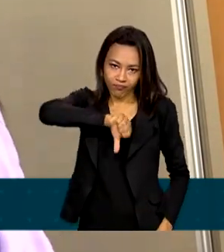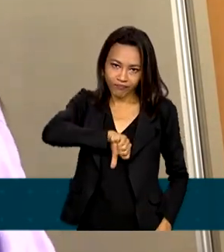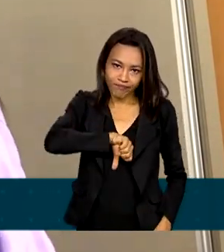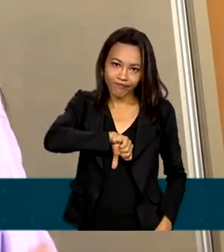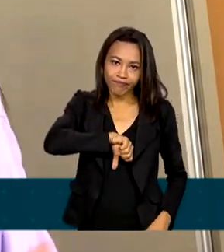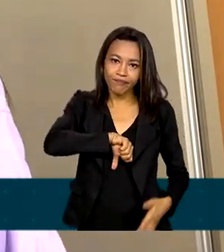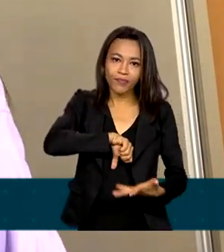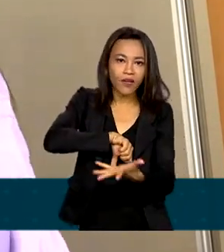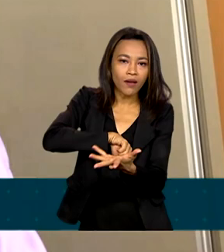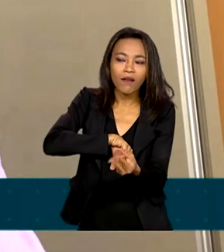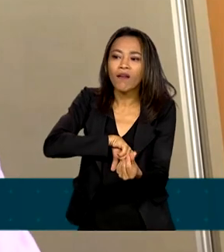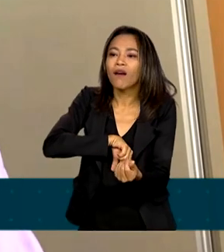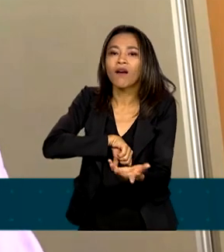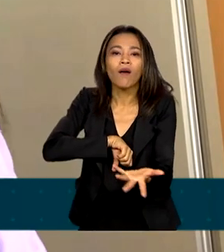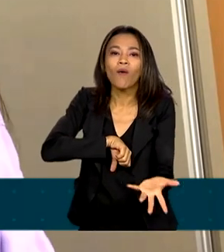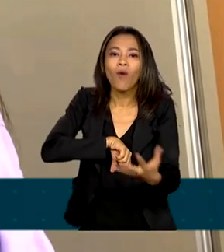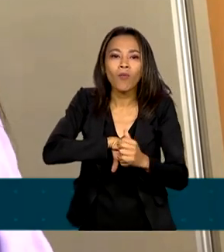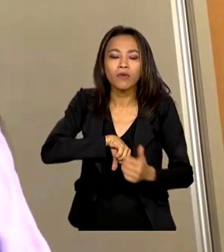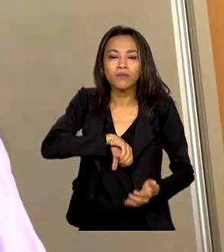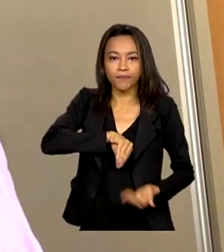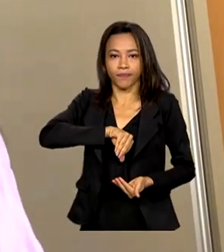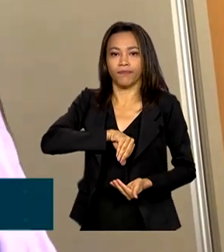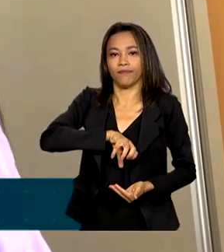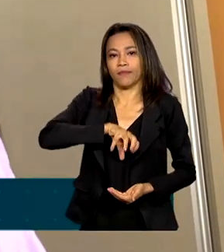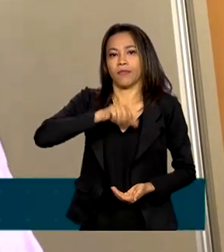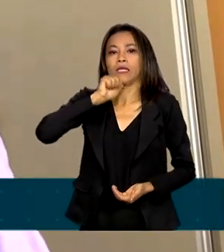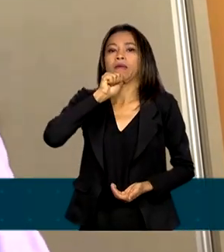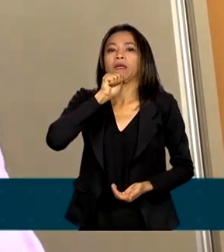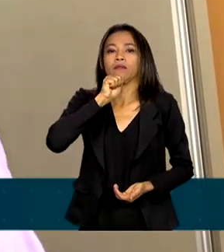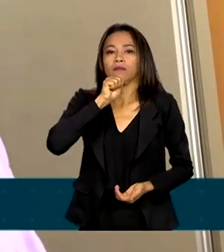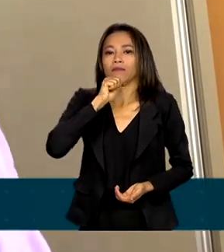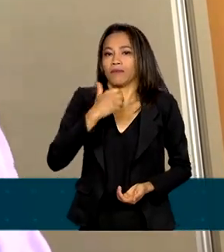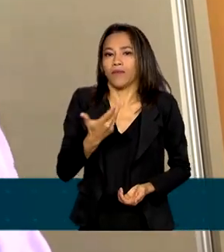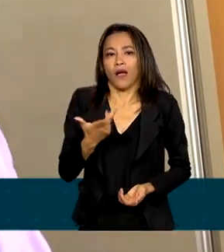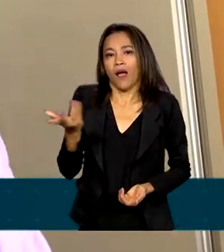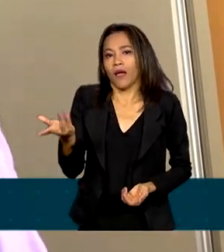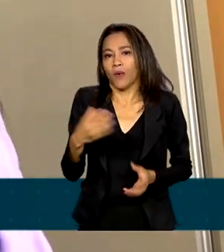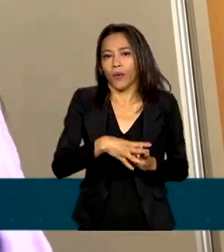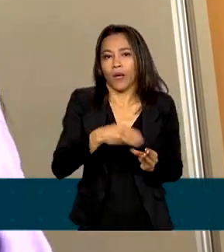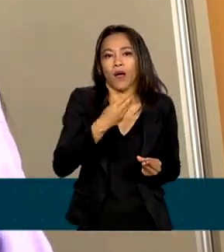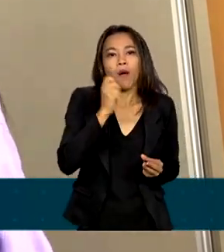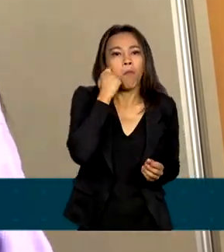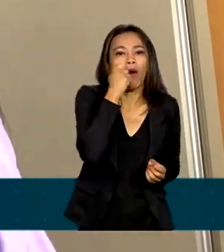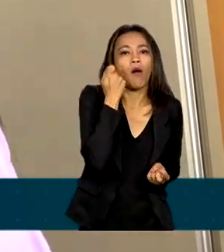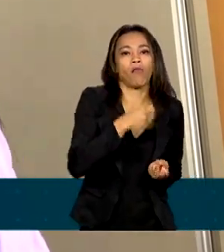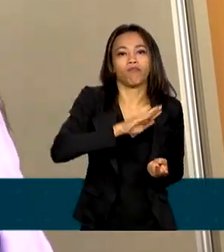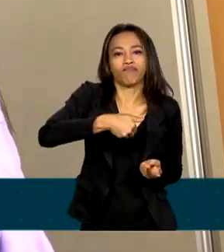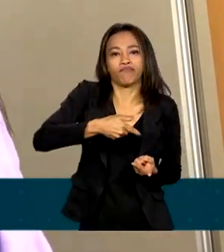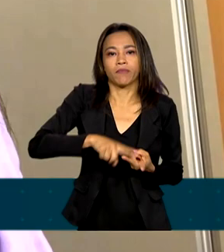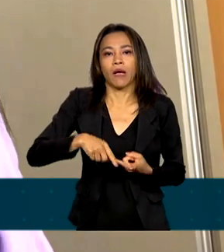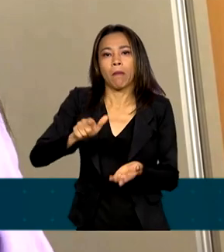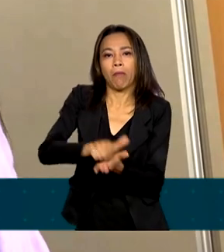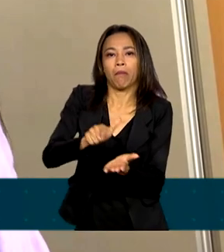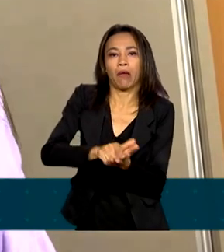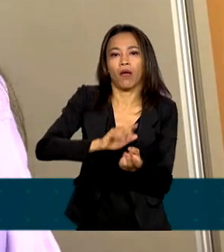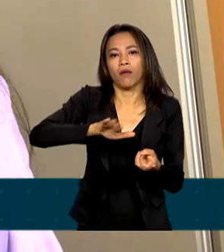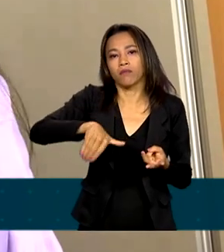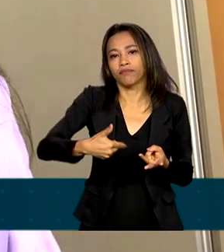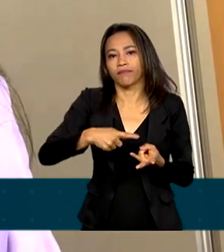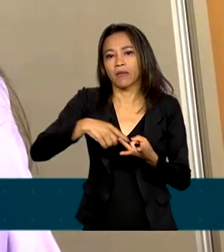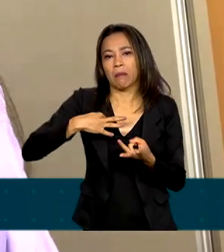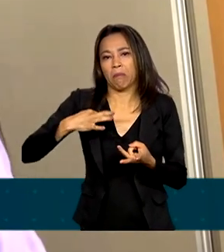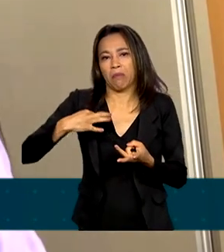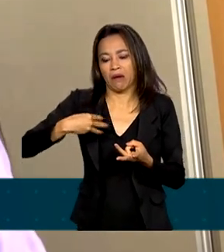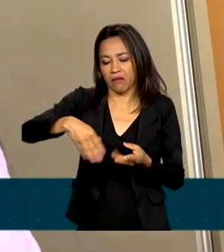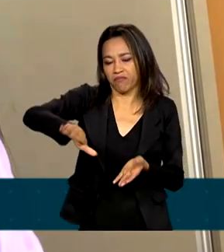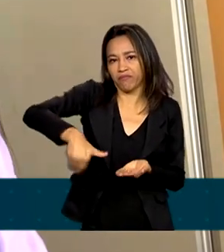com o que conter o sangramento. Então muitas utilizam miolo de pão, papelão, retalhos, o que afeta